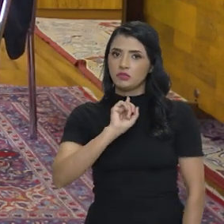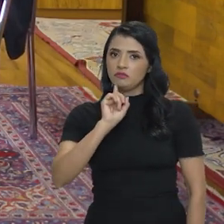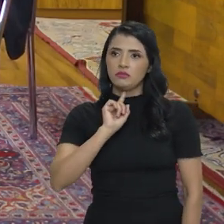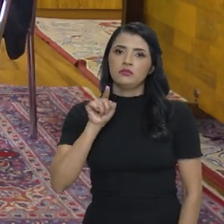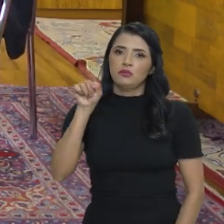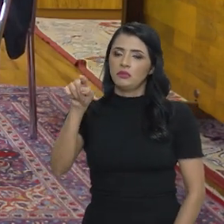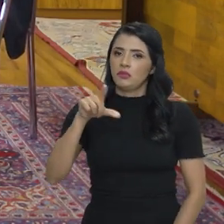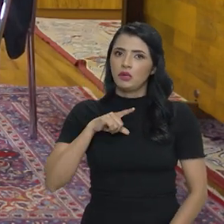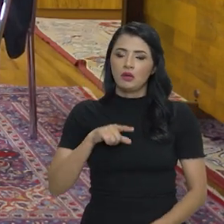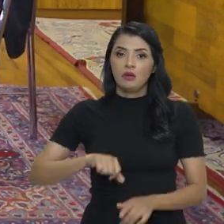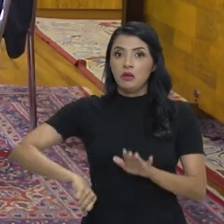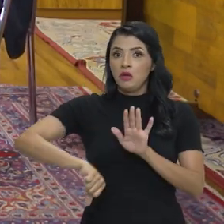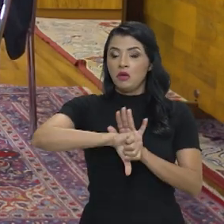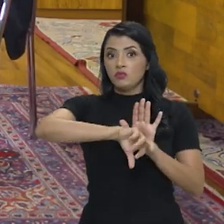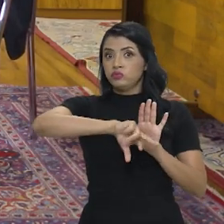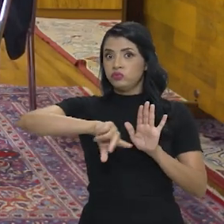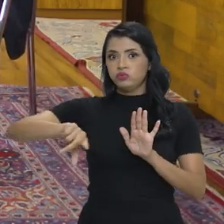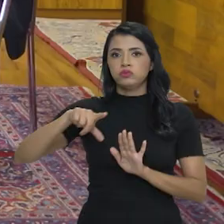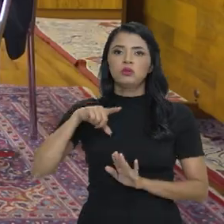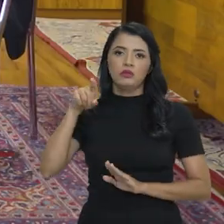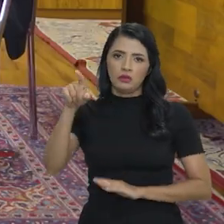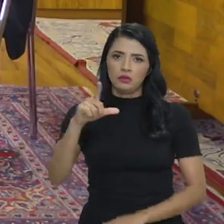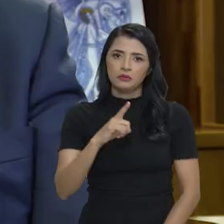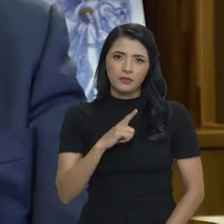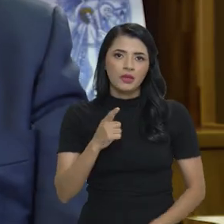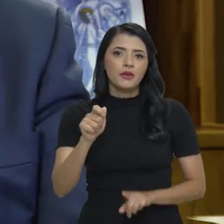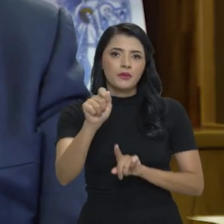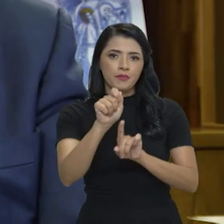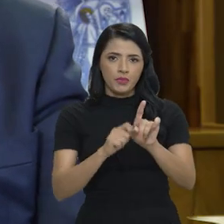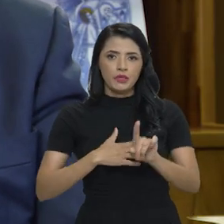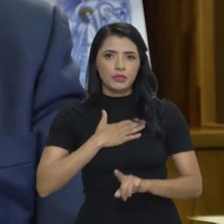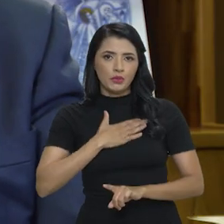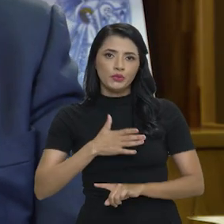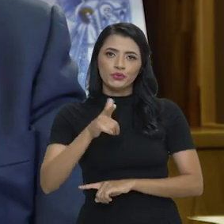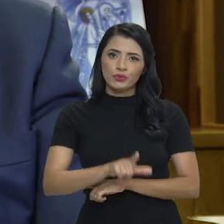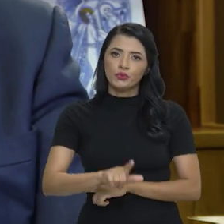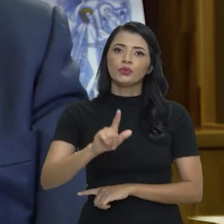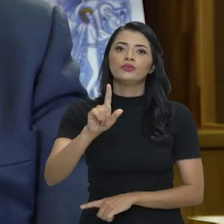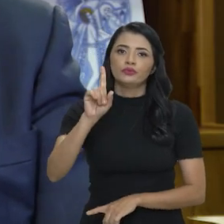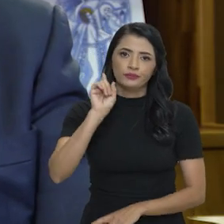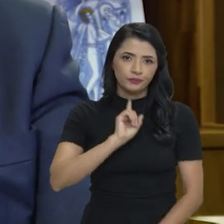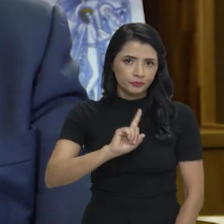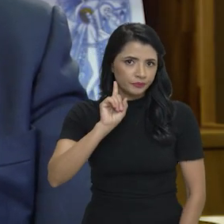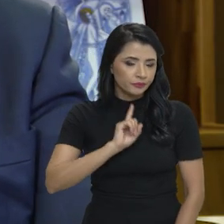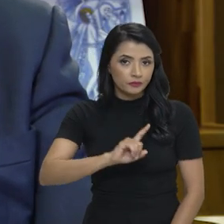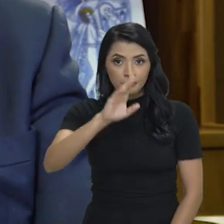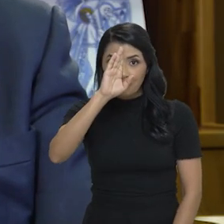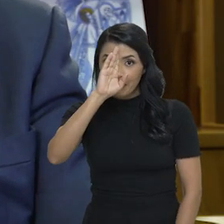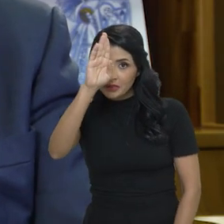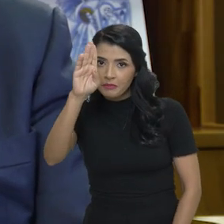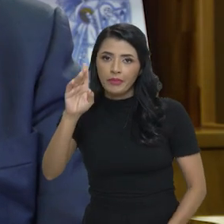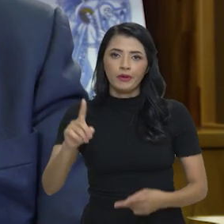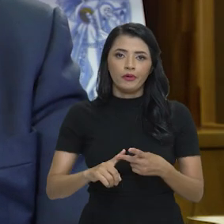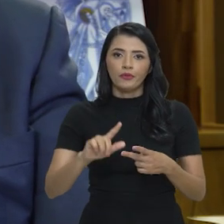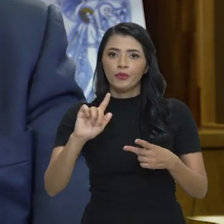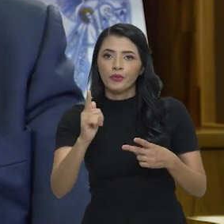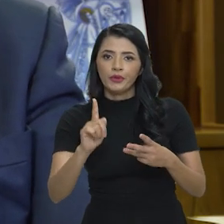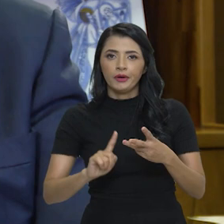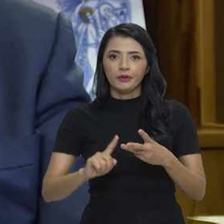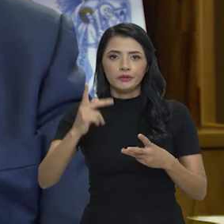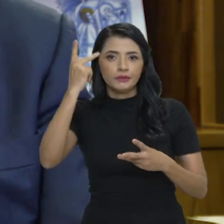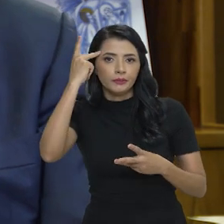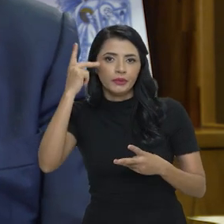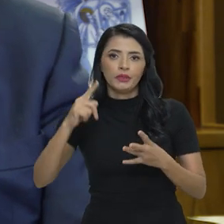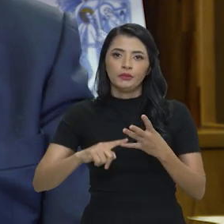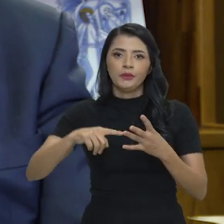número de ocorrências. Nesse caso, no mês de agosto, Minas de novo, é o principal, aí vem Goiás, vem São